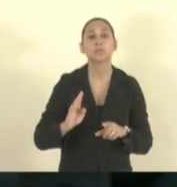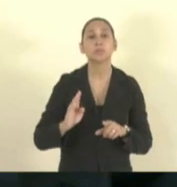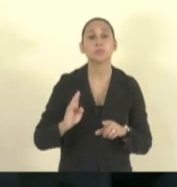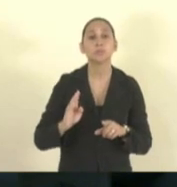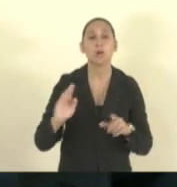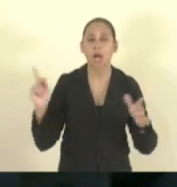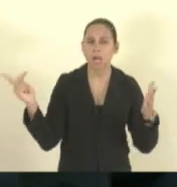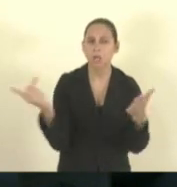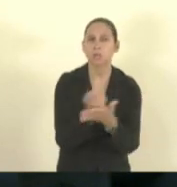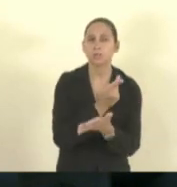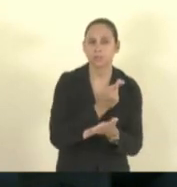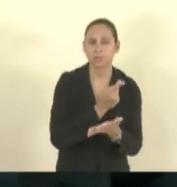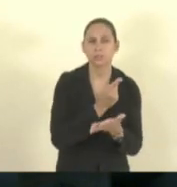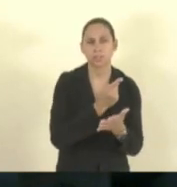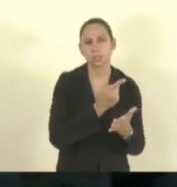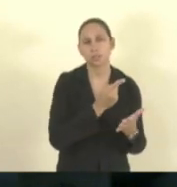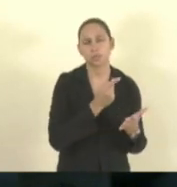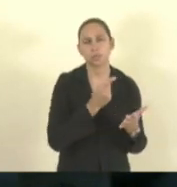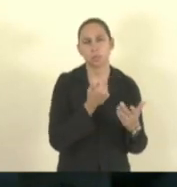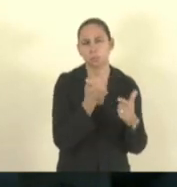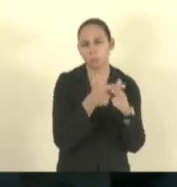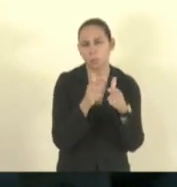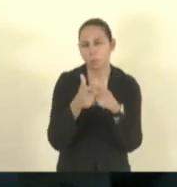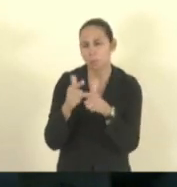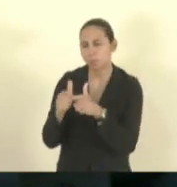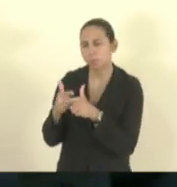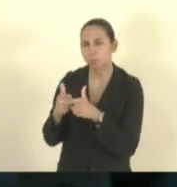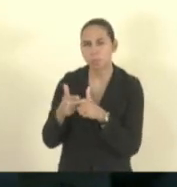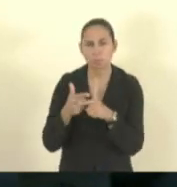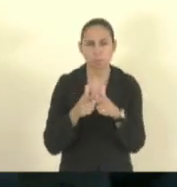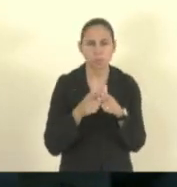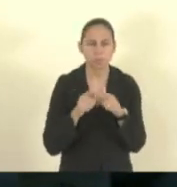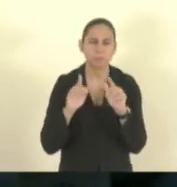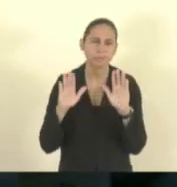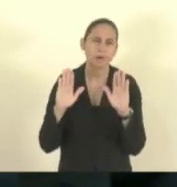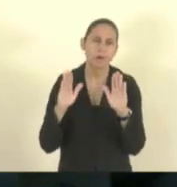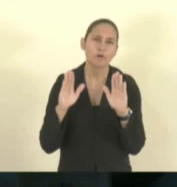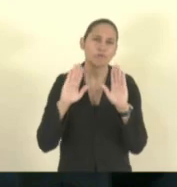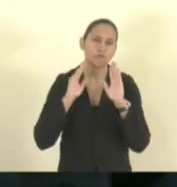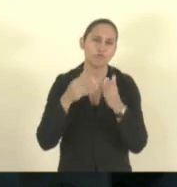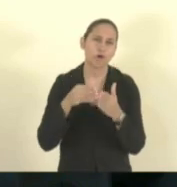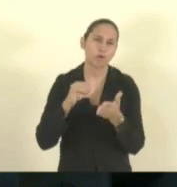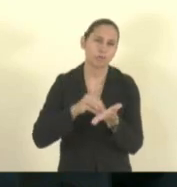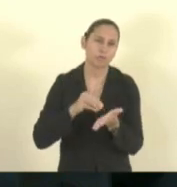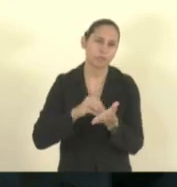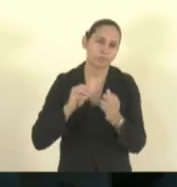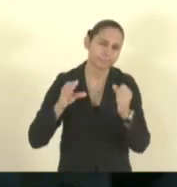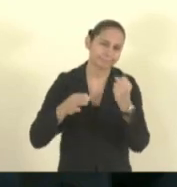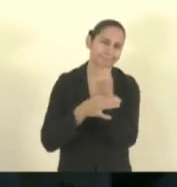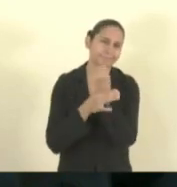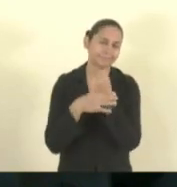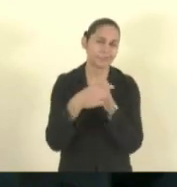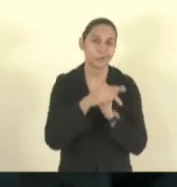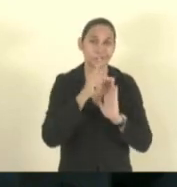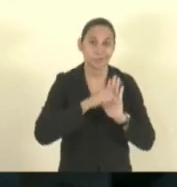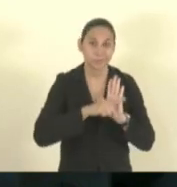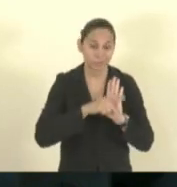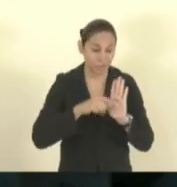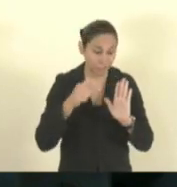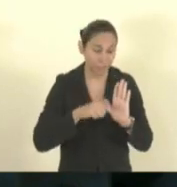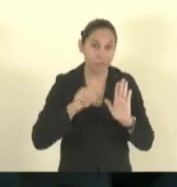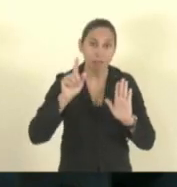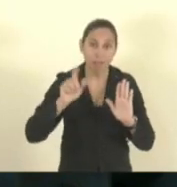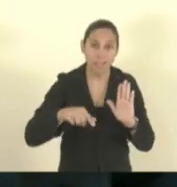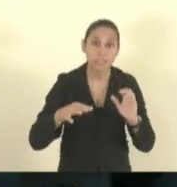destaque aqui no Espírito Santo, para alguns eventos trágicos. Então, o projeto visa garantir mais